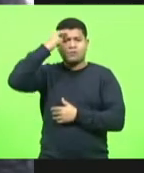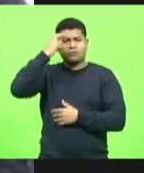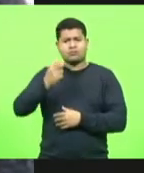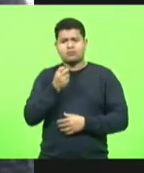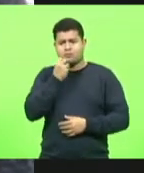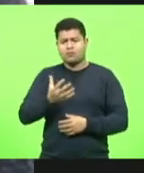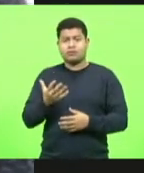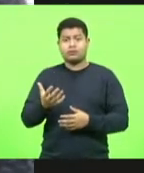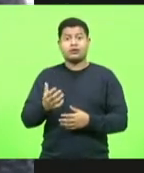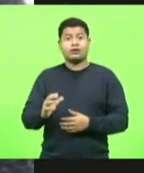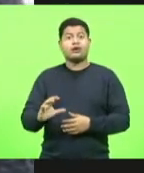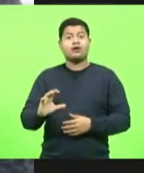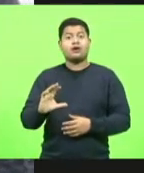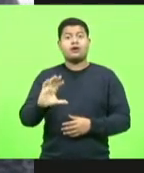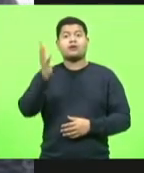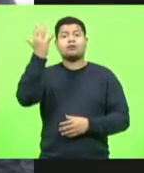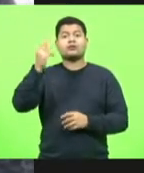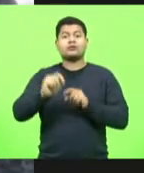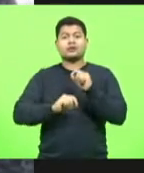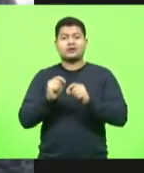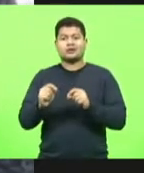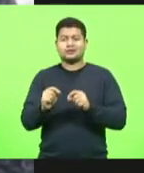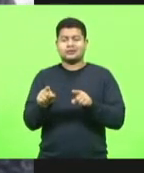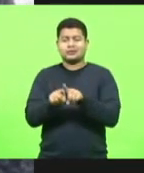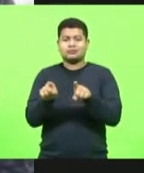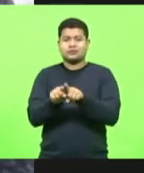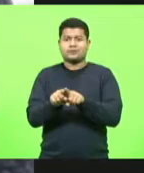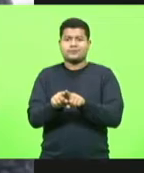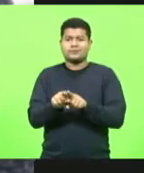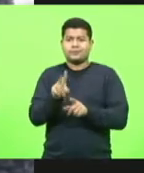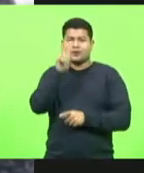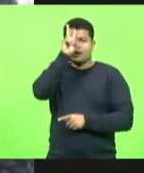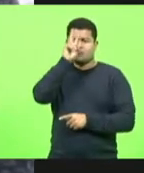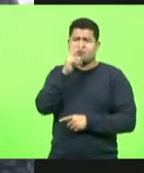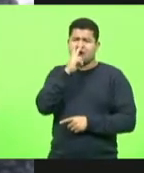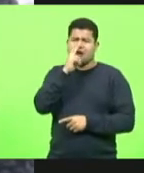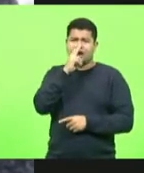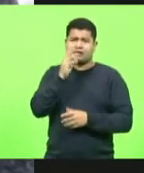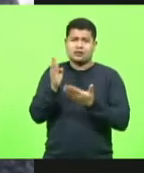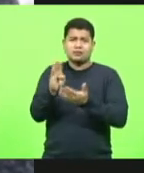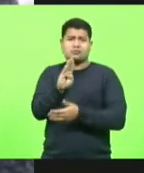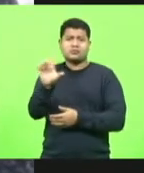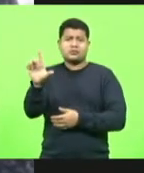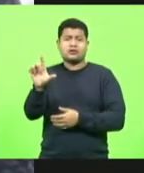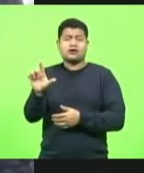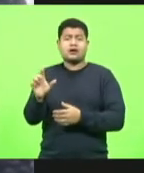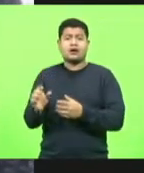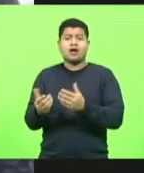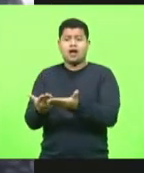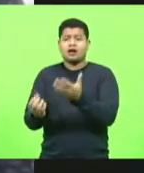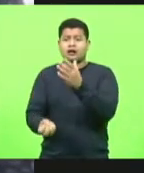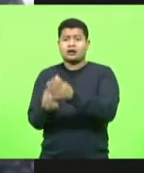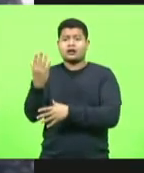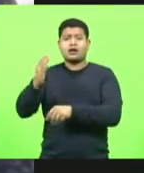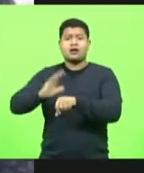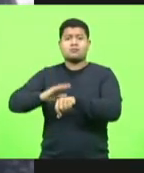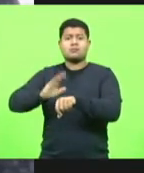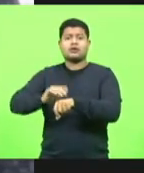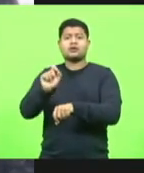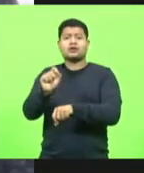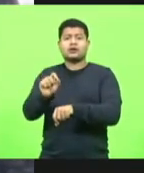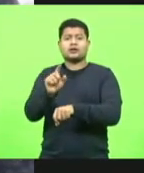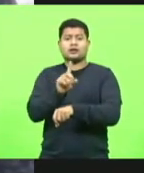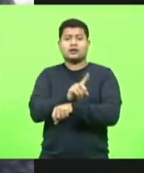coincidência histórica, parece que não lembram que Blumenau foi fundado pelo doutor Blumenau, que era